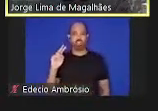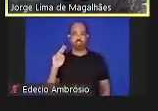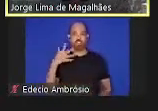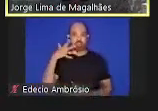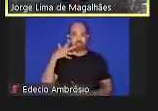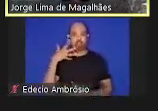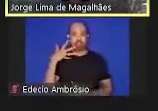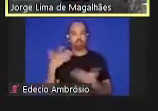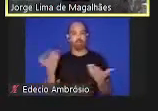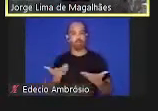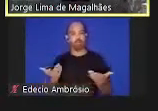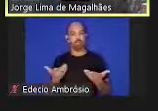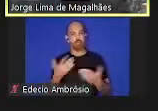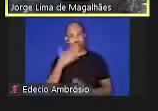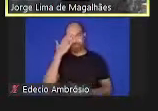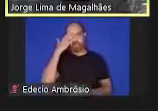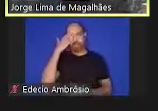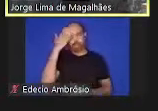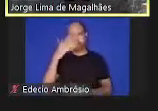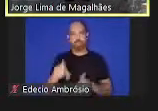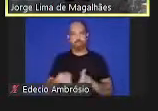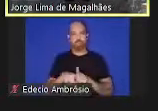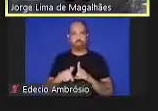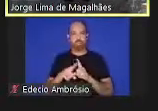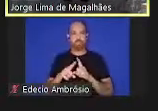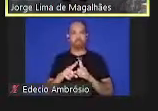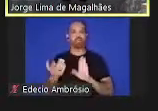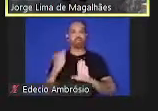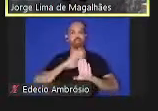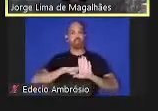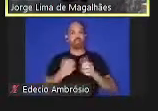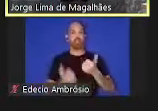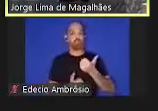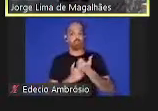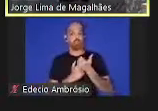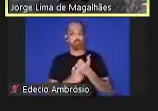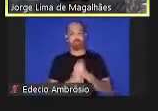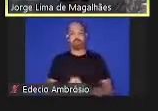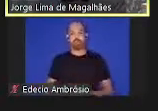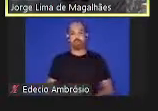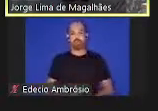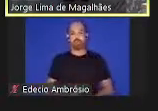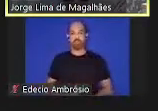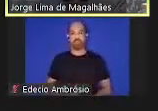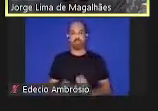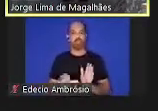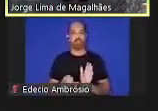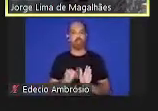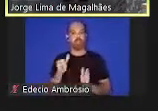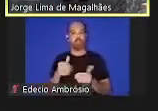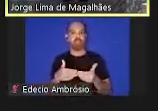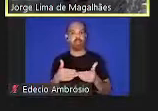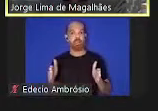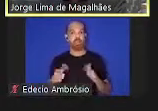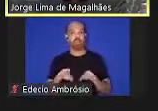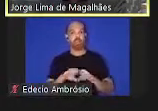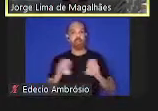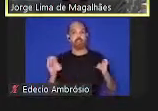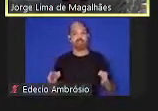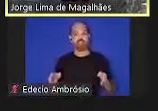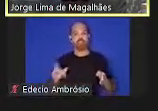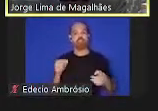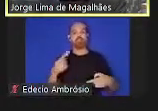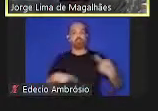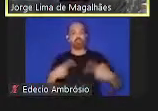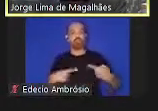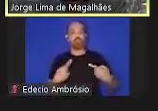todos pelo suporte também nos bastidores. Nesse momento, abrindo a primeira mesa, onde vamos discutir a questão pandemia